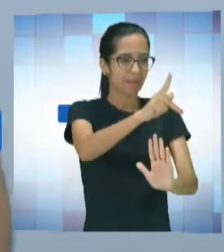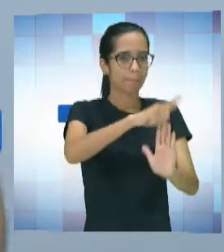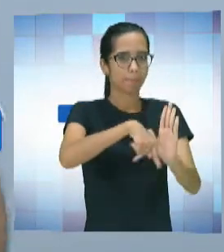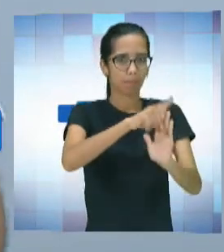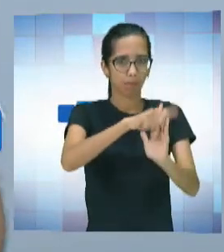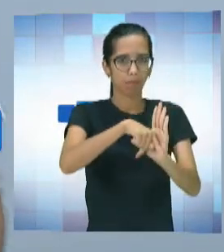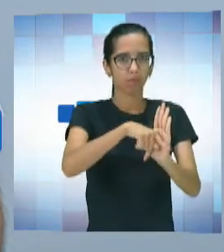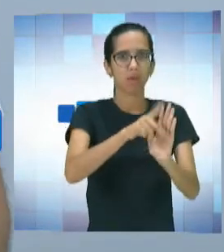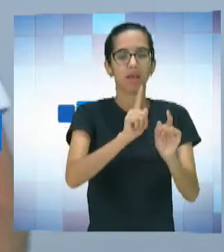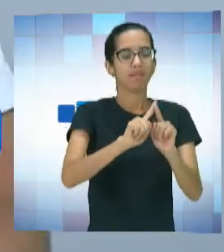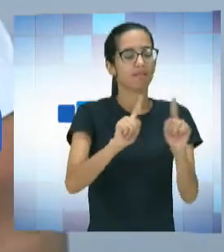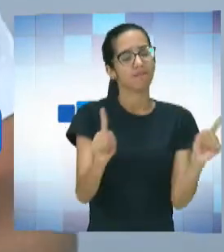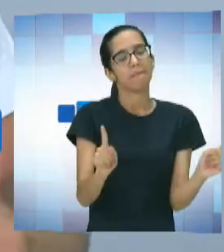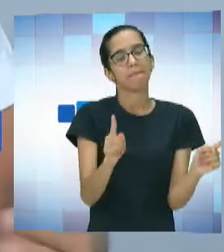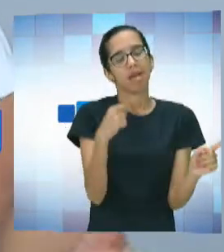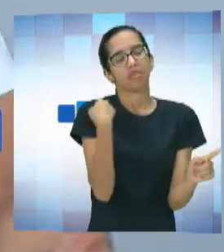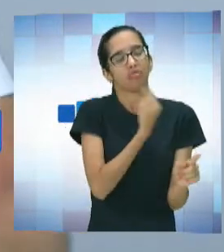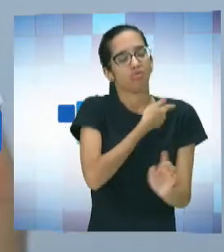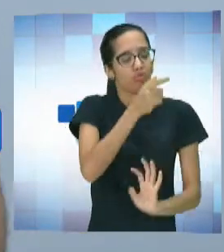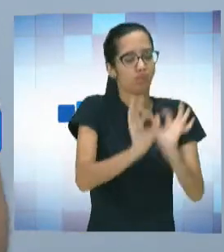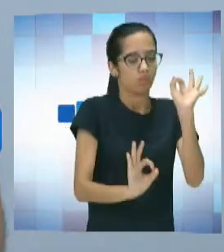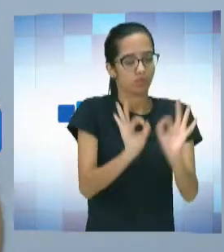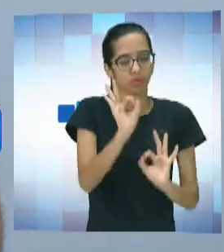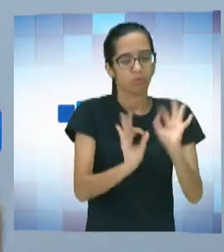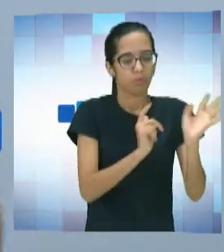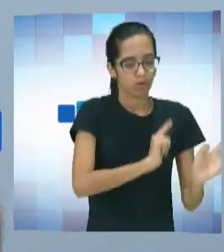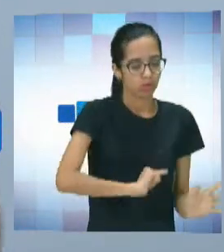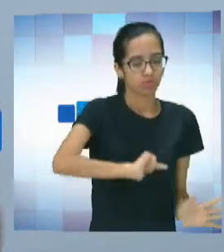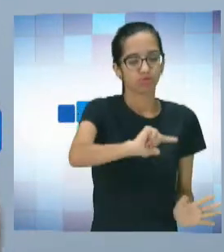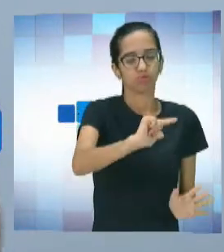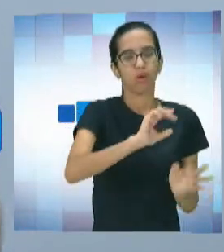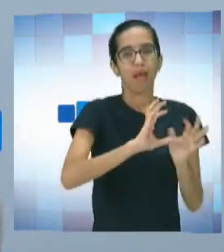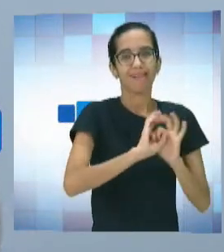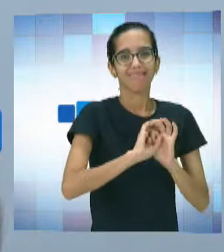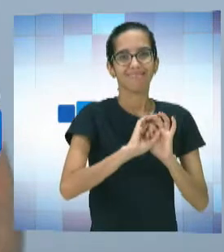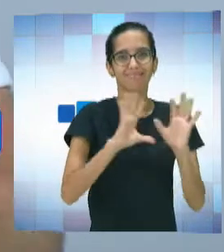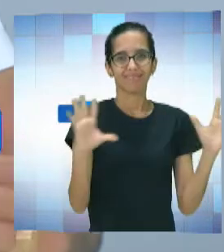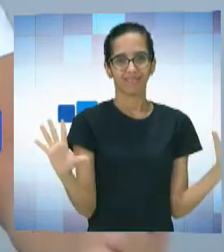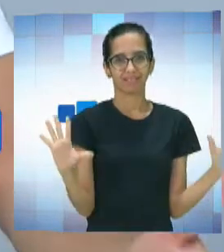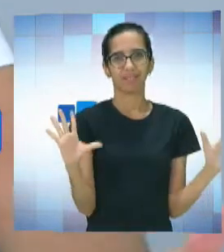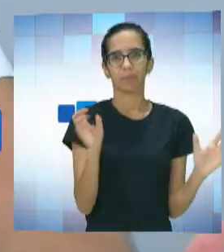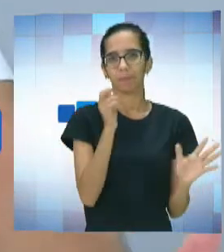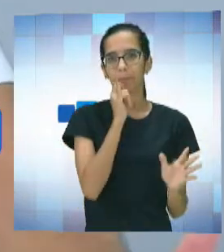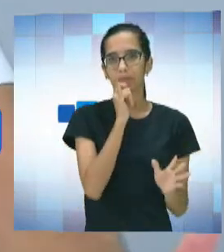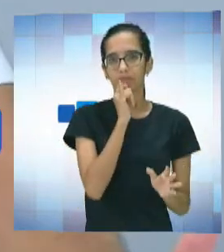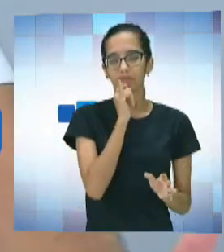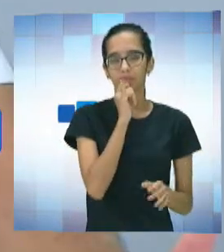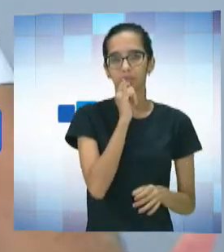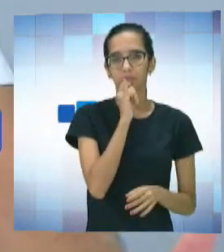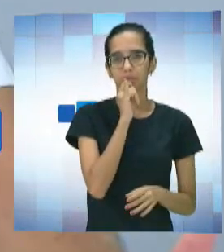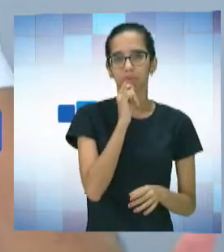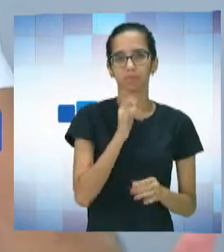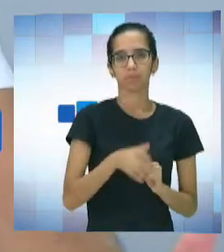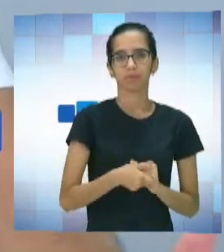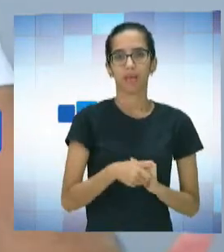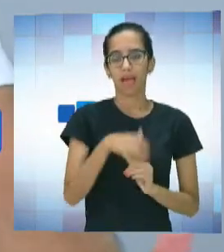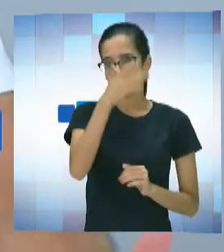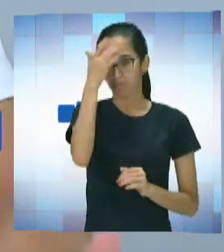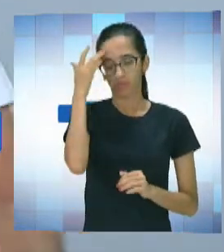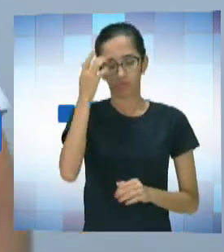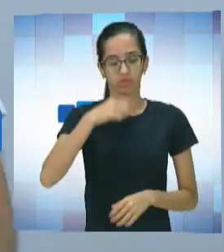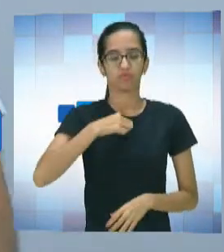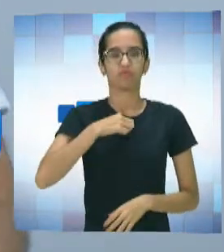recursos para que possamos estar mantendo o projeto de forma que... Uma bolsa para os voluntários, né?